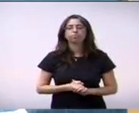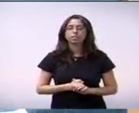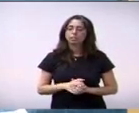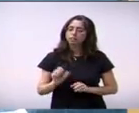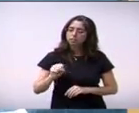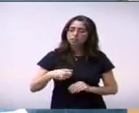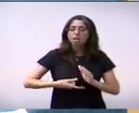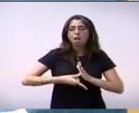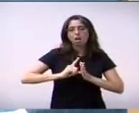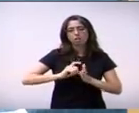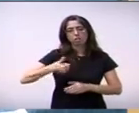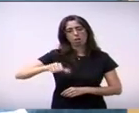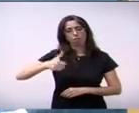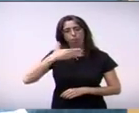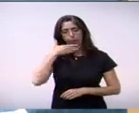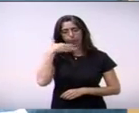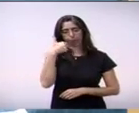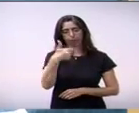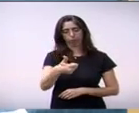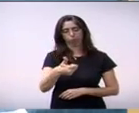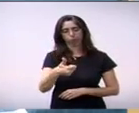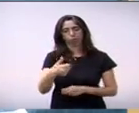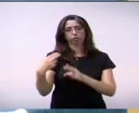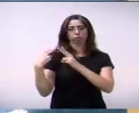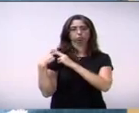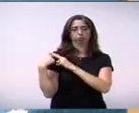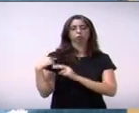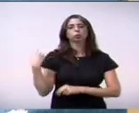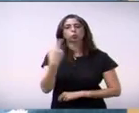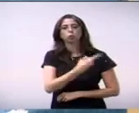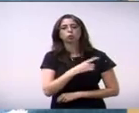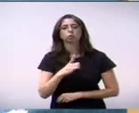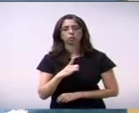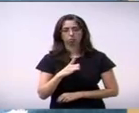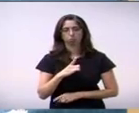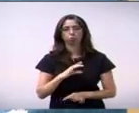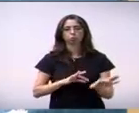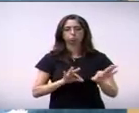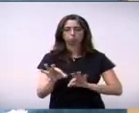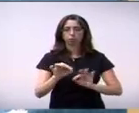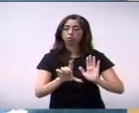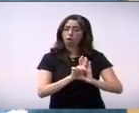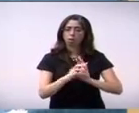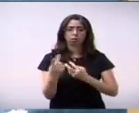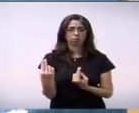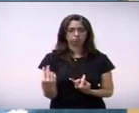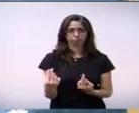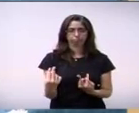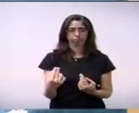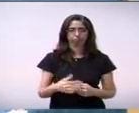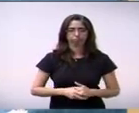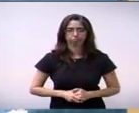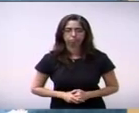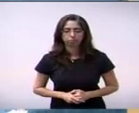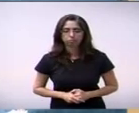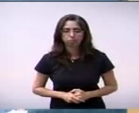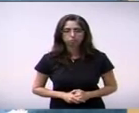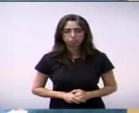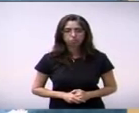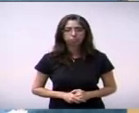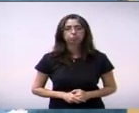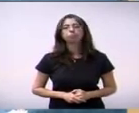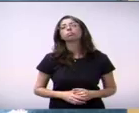avaliado com a mesma responsabilidade que foi avaliado o projeto de lei. E ainda eu quero voltar